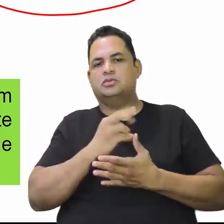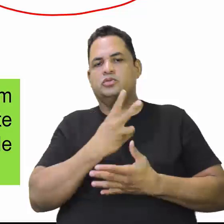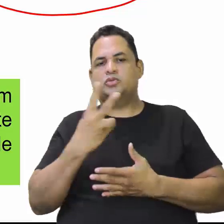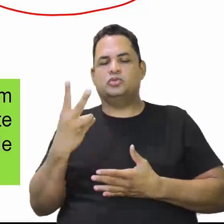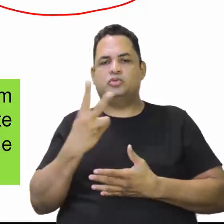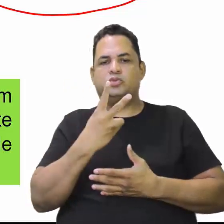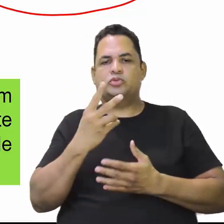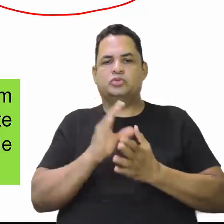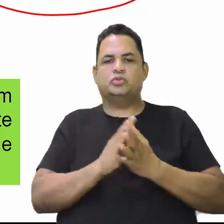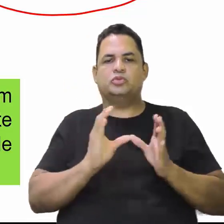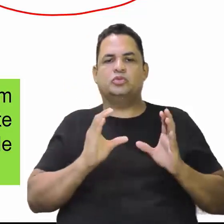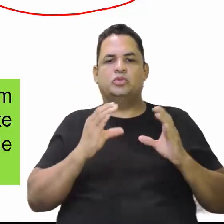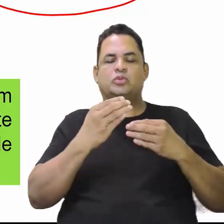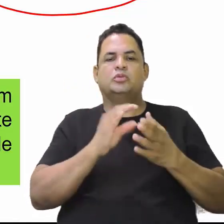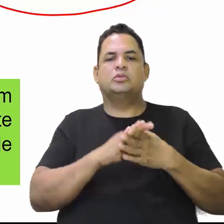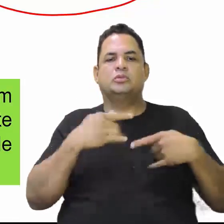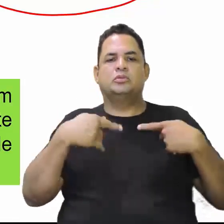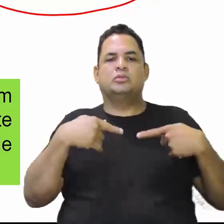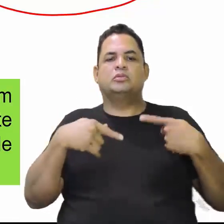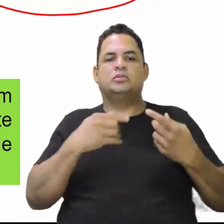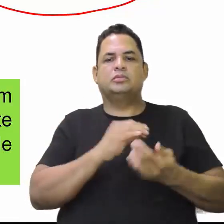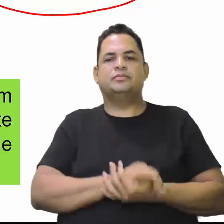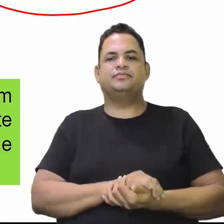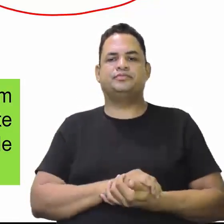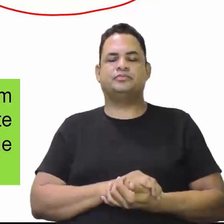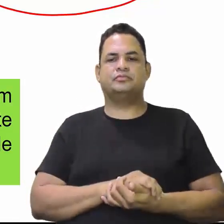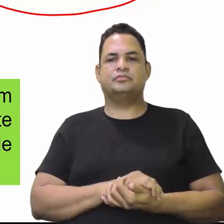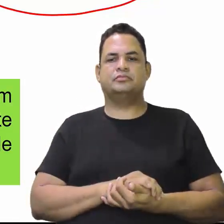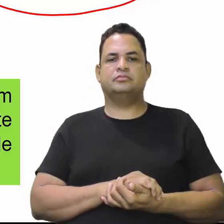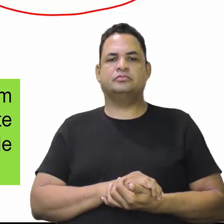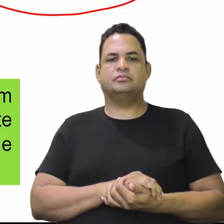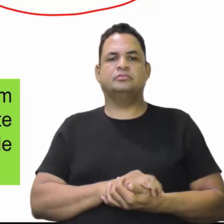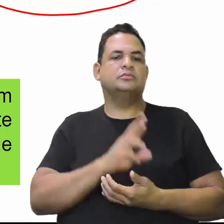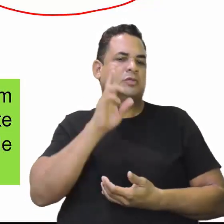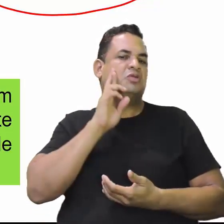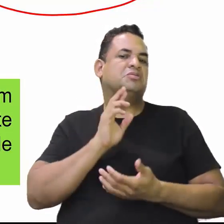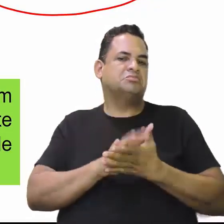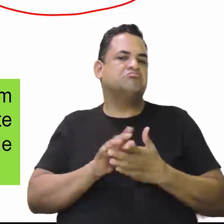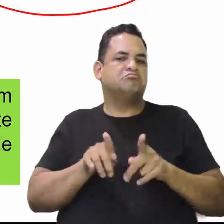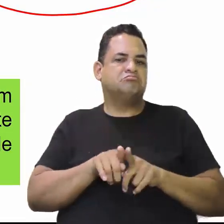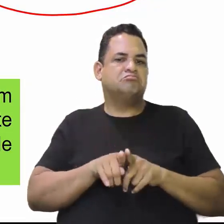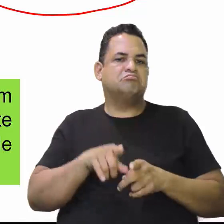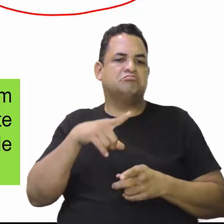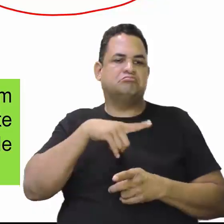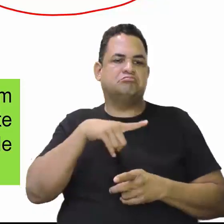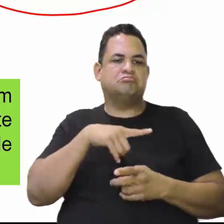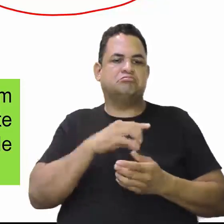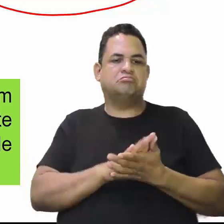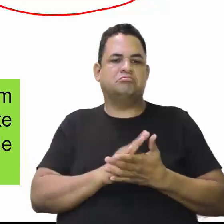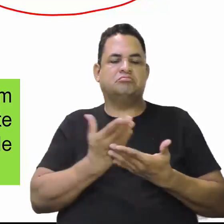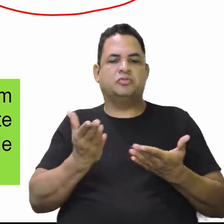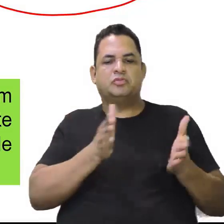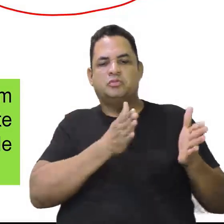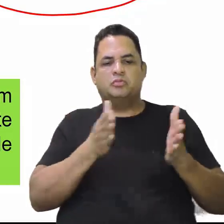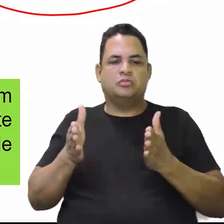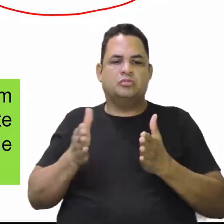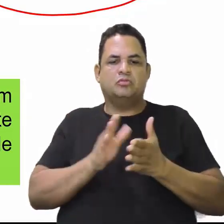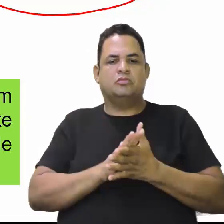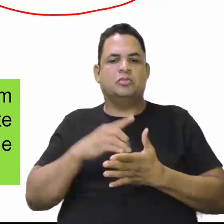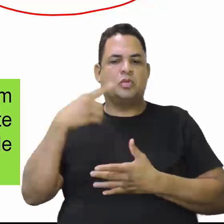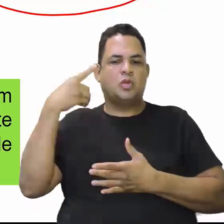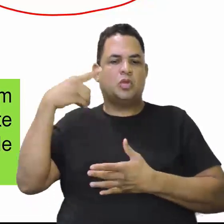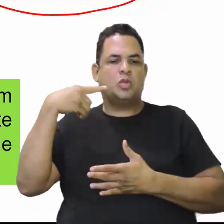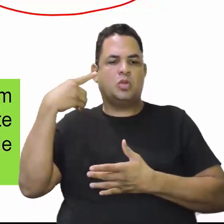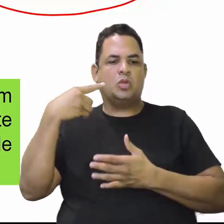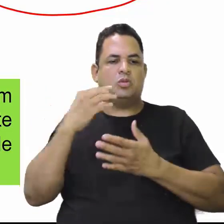Hoje, não tem essa briga aí entre dois grupos políticos? Ah, a Rondônia também tinha. Foi na época que era o deputado